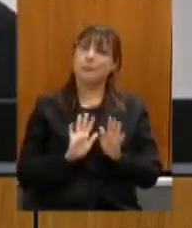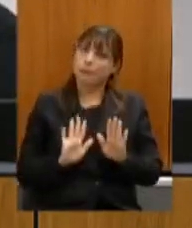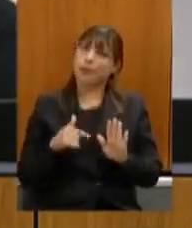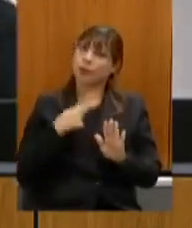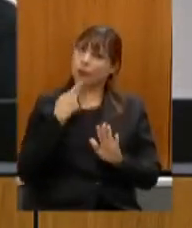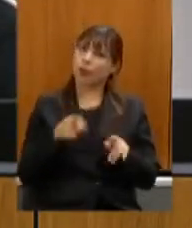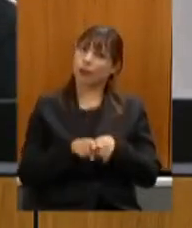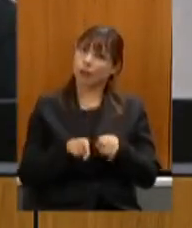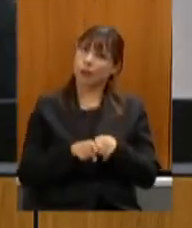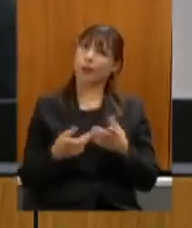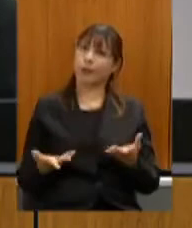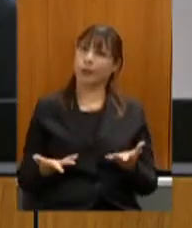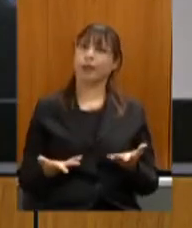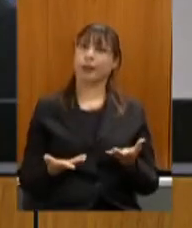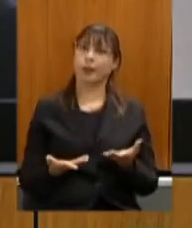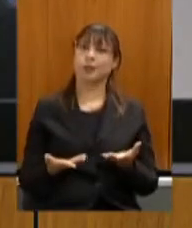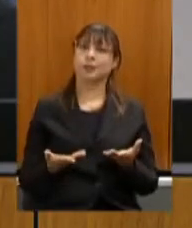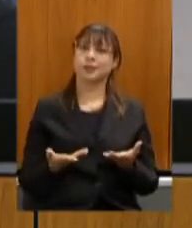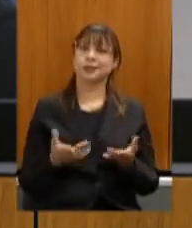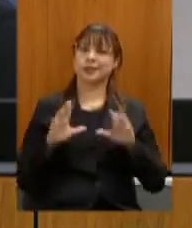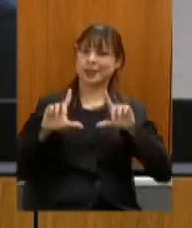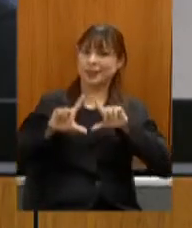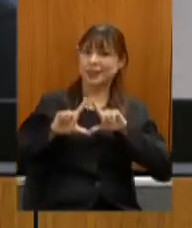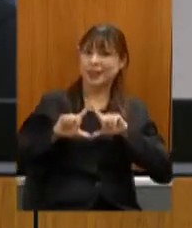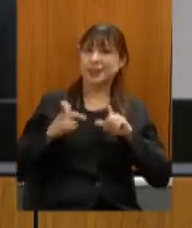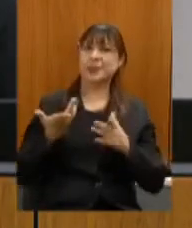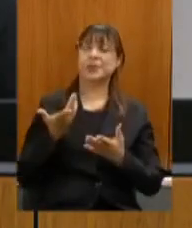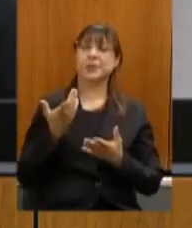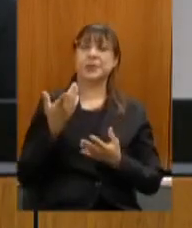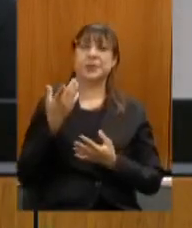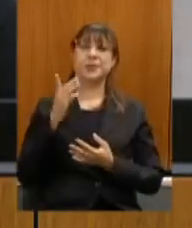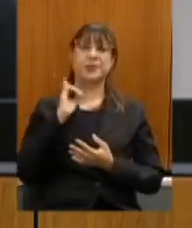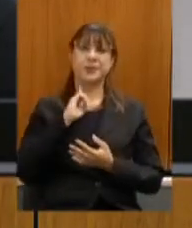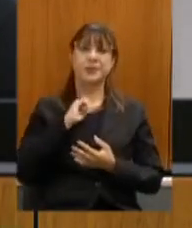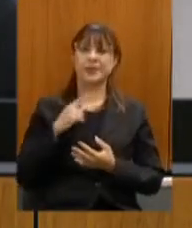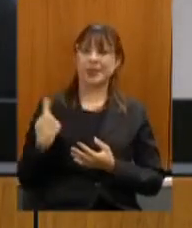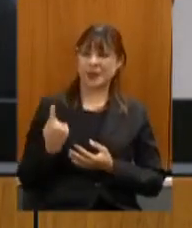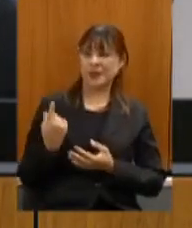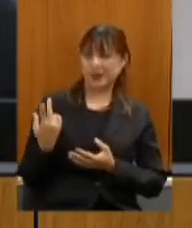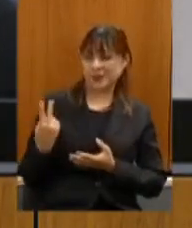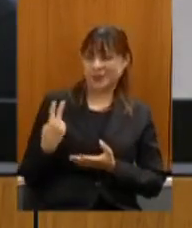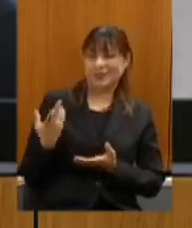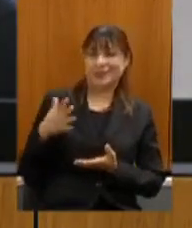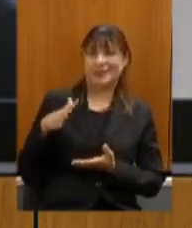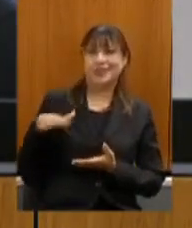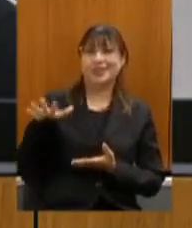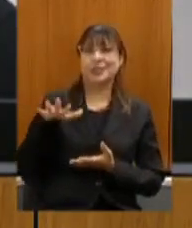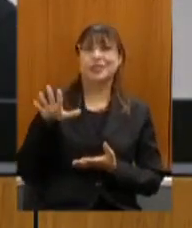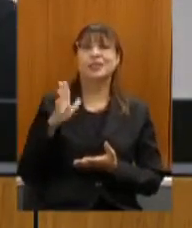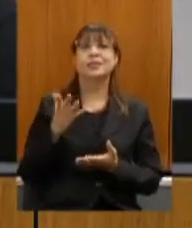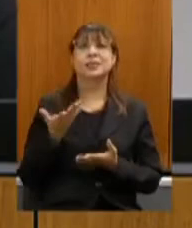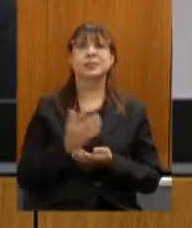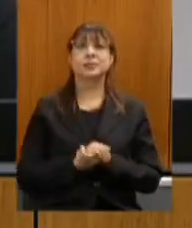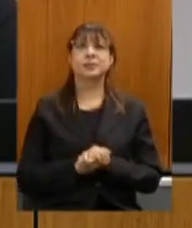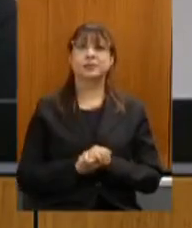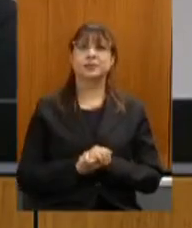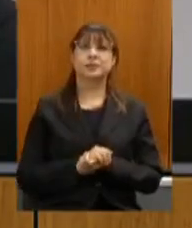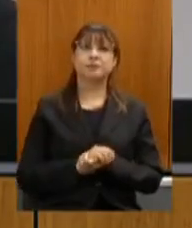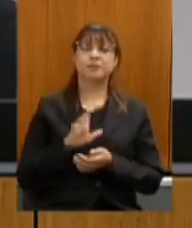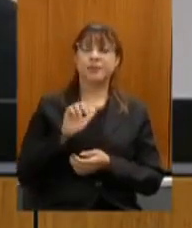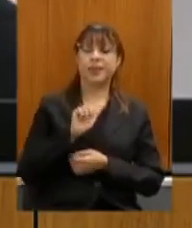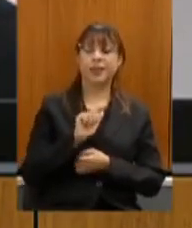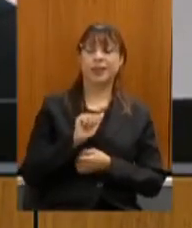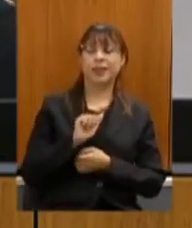que não falar aqui também do nosso Triângulo Mineiro da nossa região não é secretário da região do Triângulo Mineiro do Alto